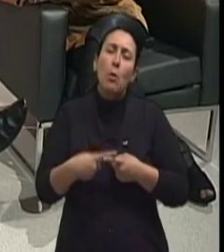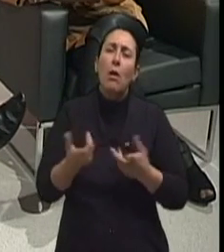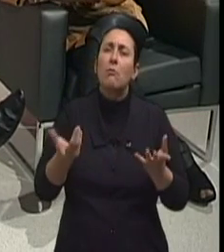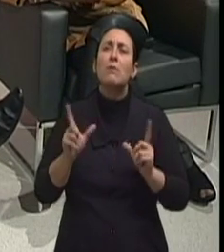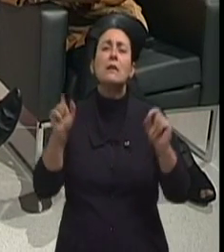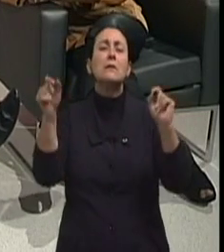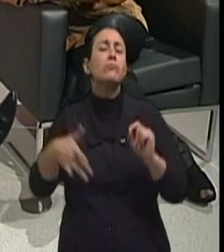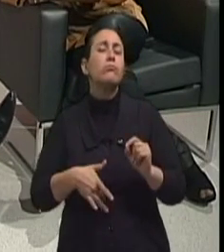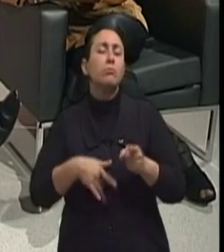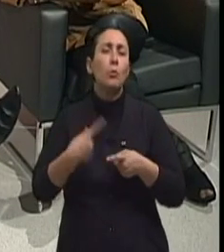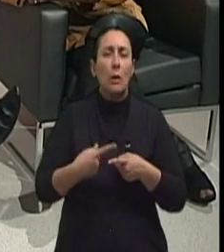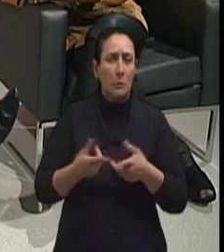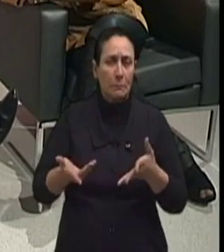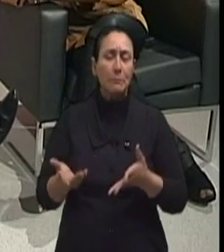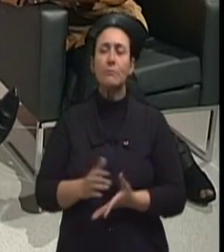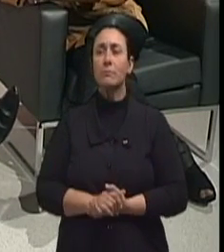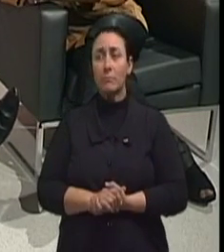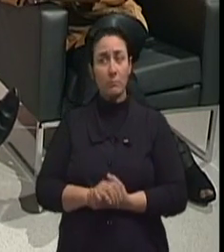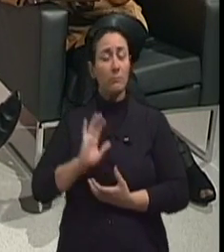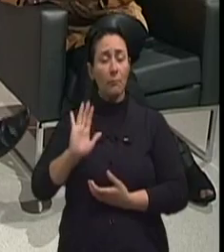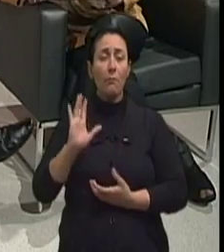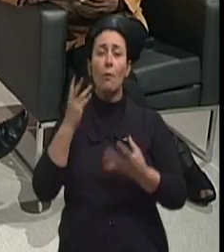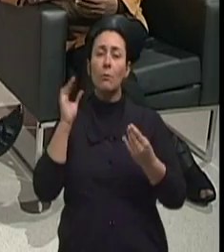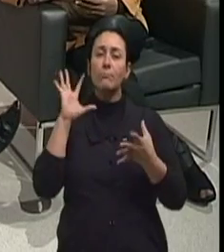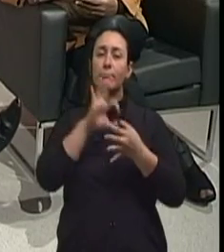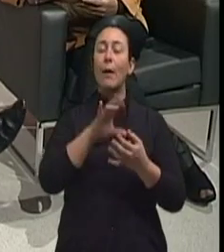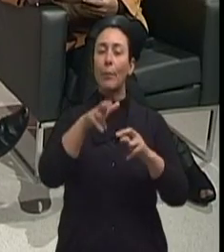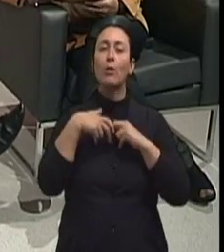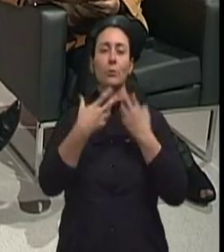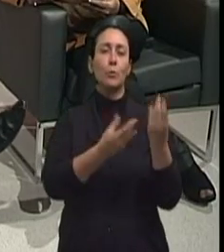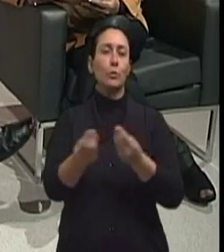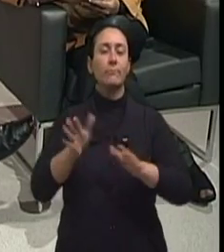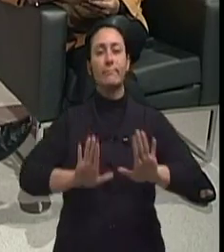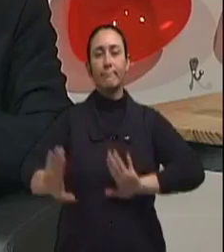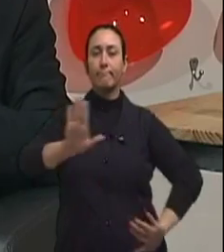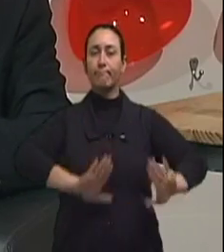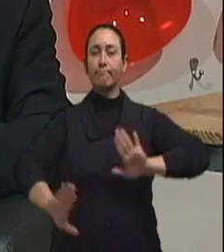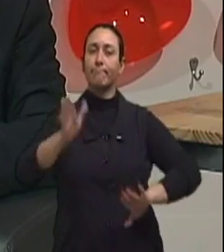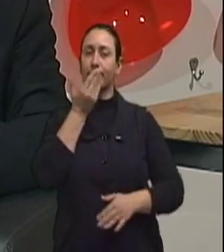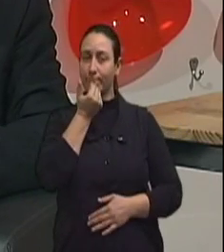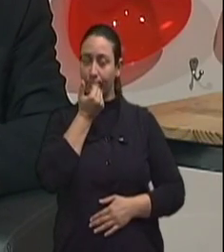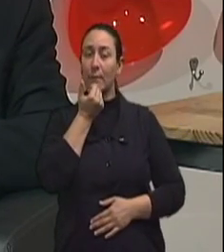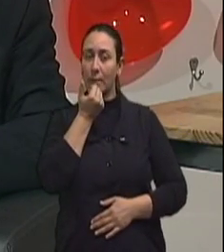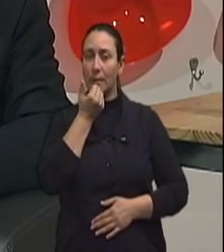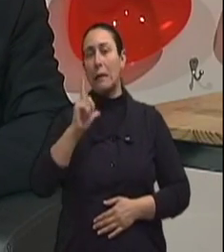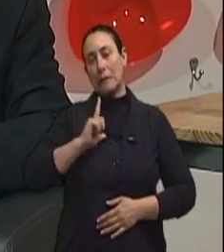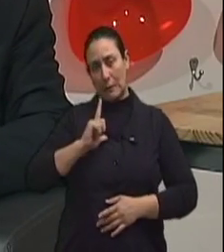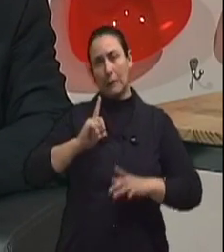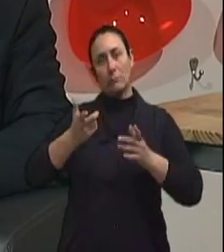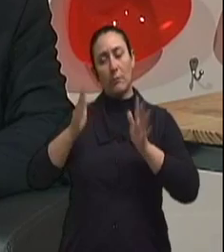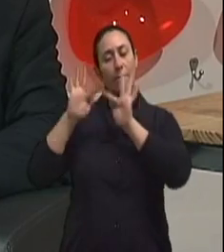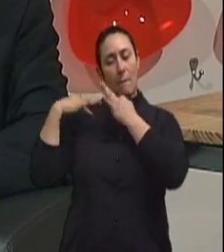estômago, algumas causas? Sim, é muito mais relacionado à dieta. Ah, ok. Existem alguns fatores genéticos, que